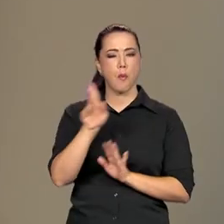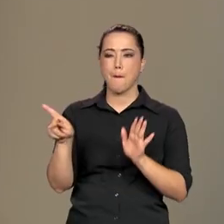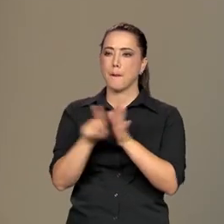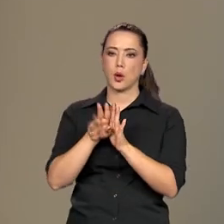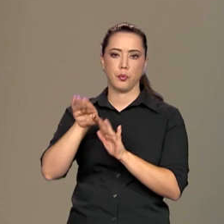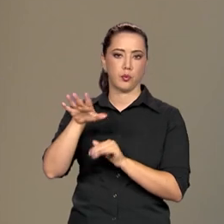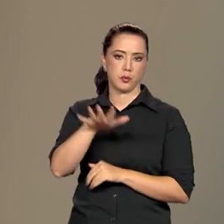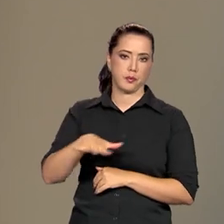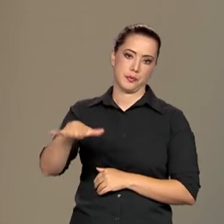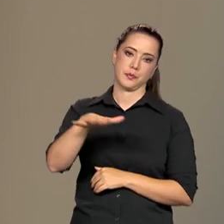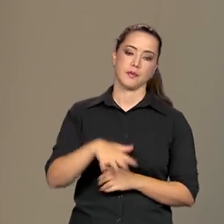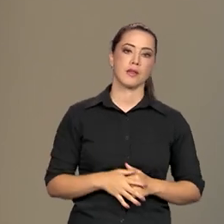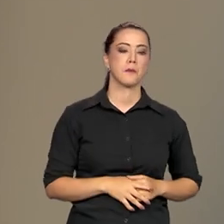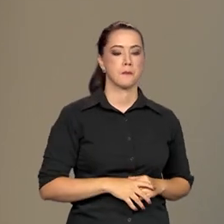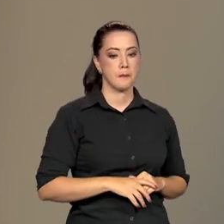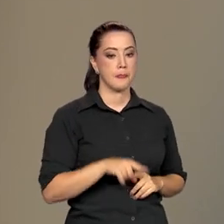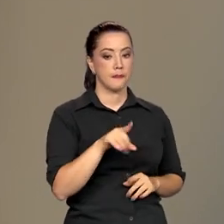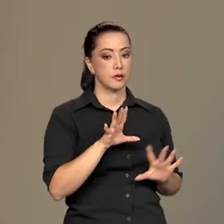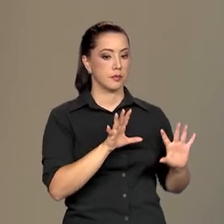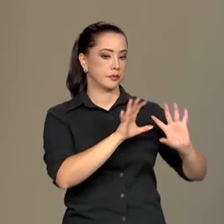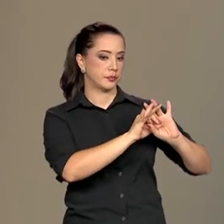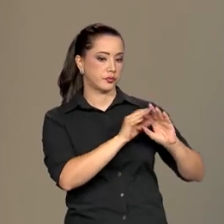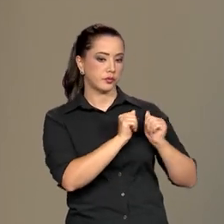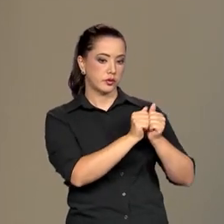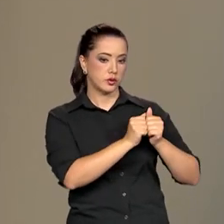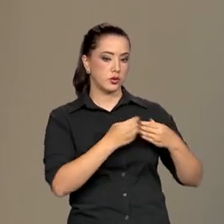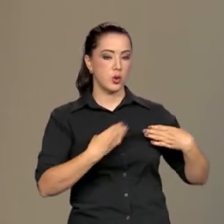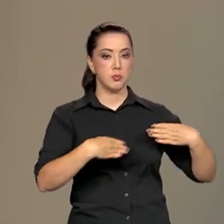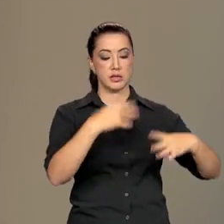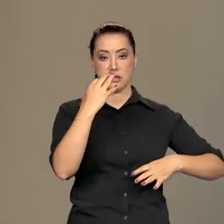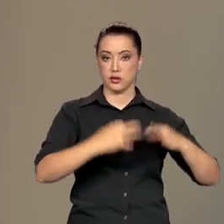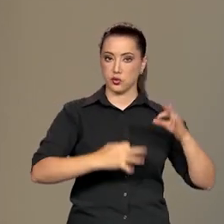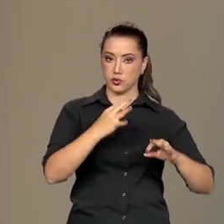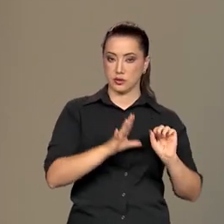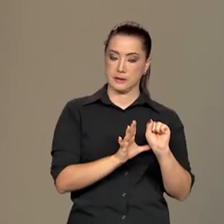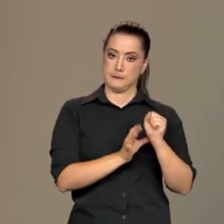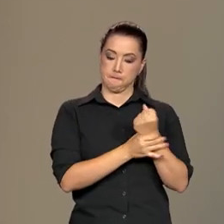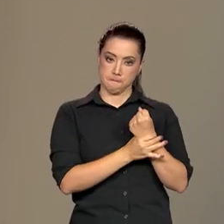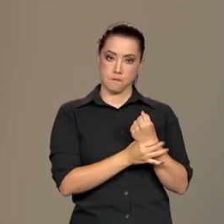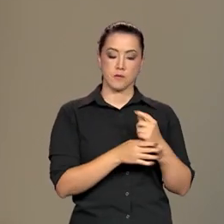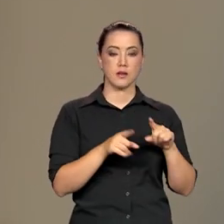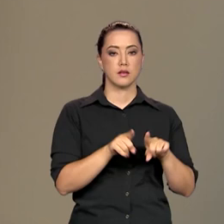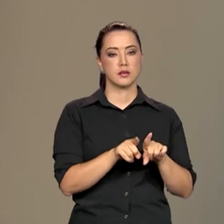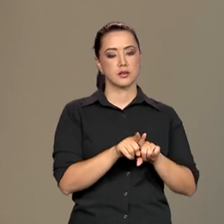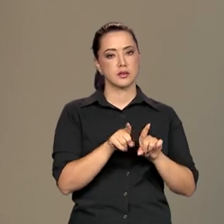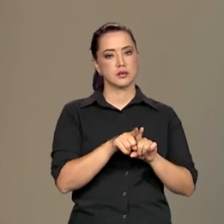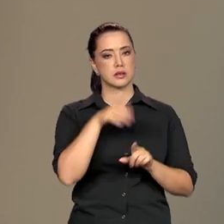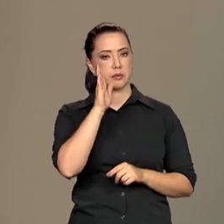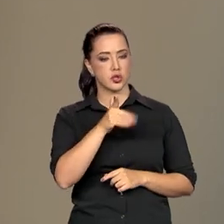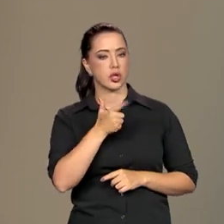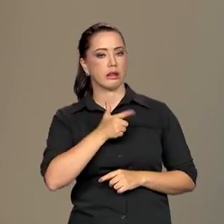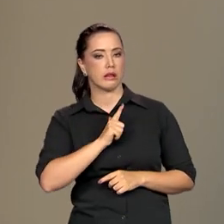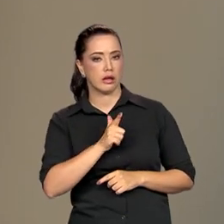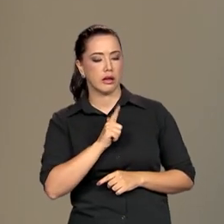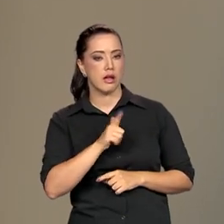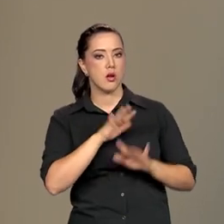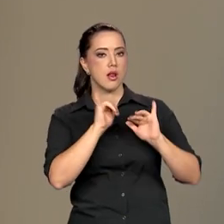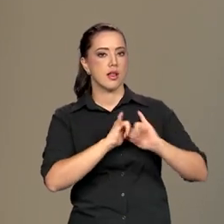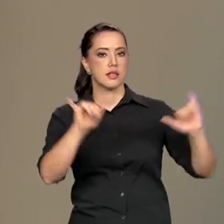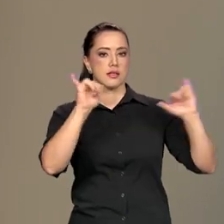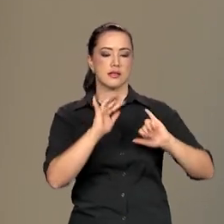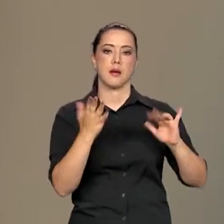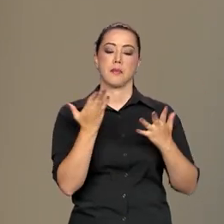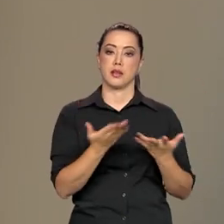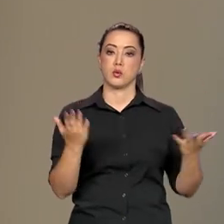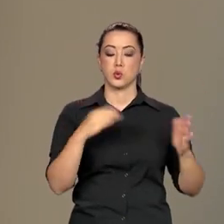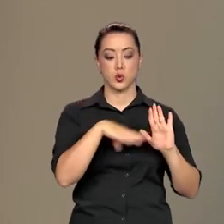Agora, a senhora falou também dessa parceria com o Ministério da Justiça e Segurança Pública e também já houve o lançamento de